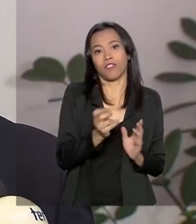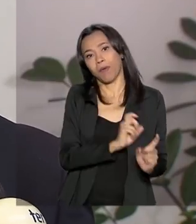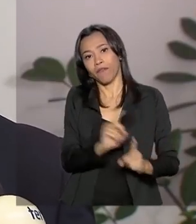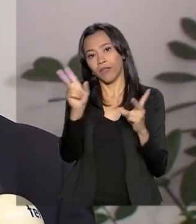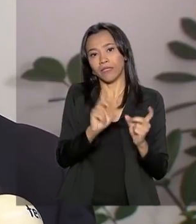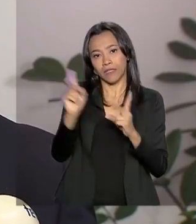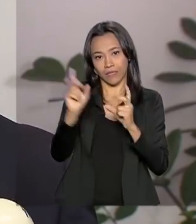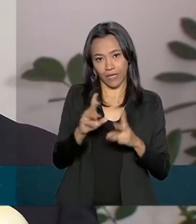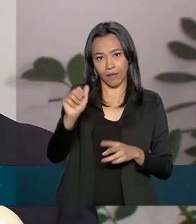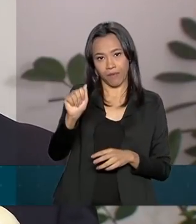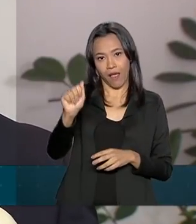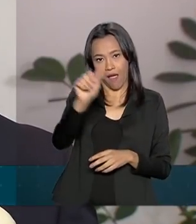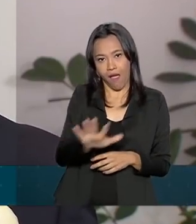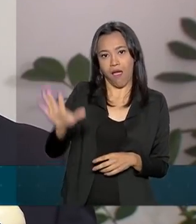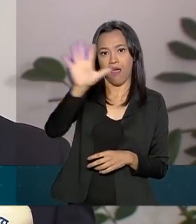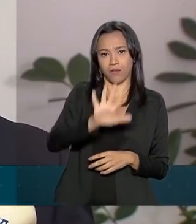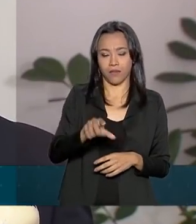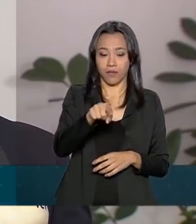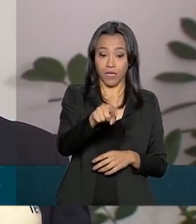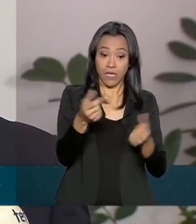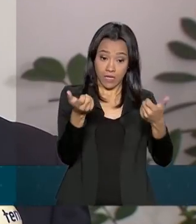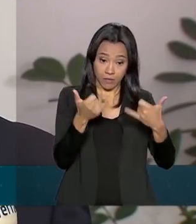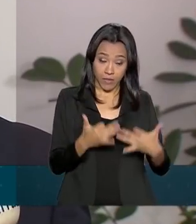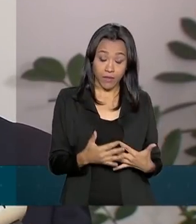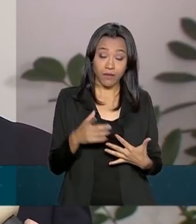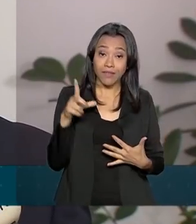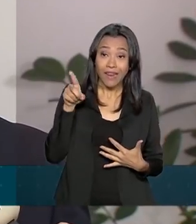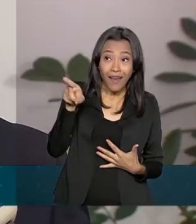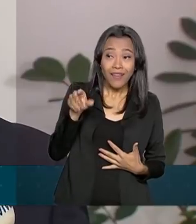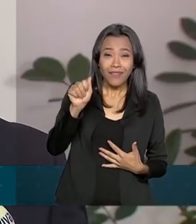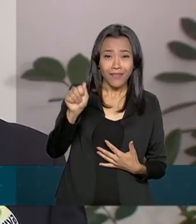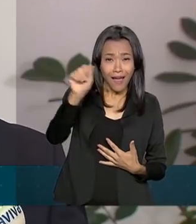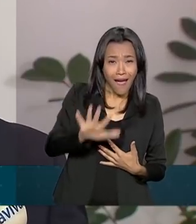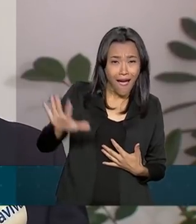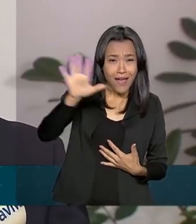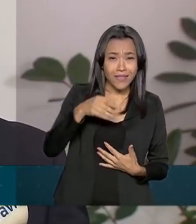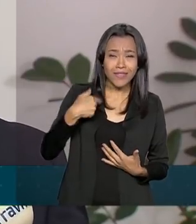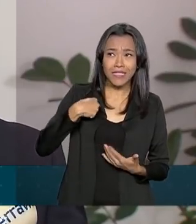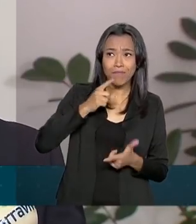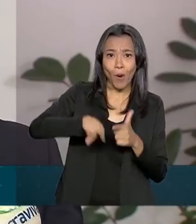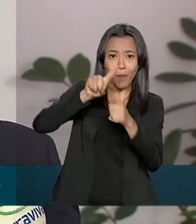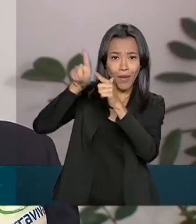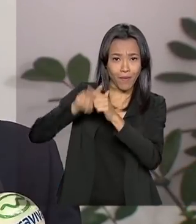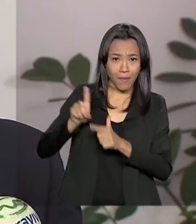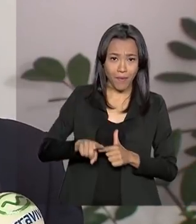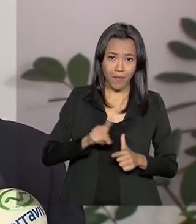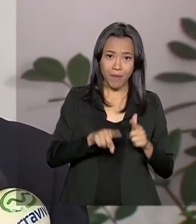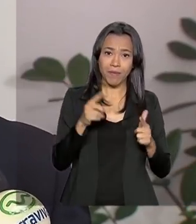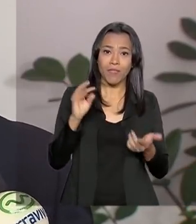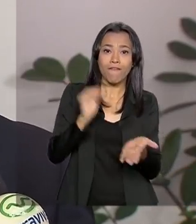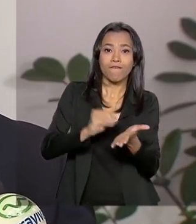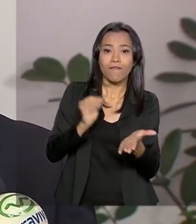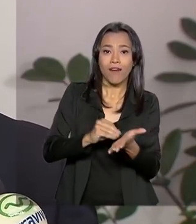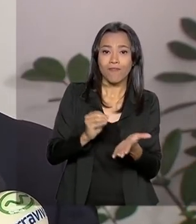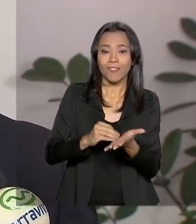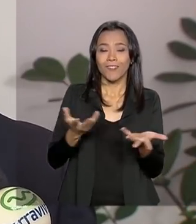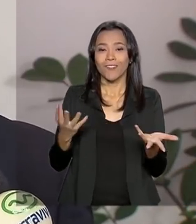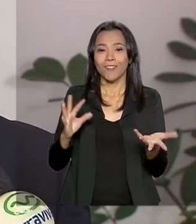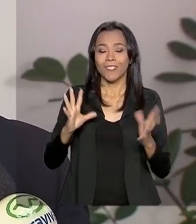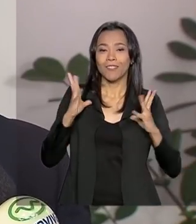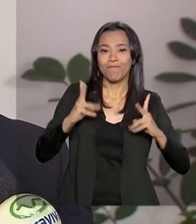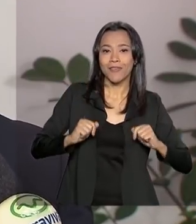vasta região na Ásia que tem sérios problemas sanitários. Peste suína africana,